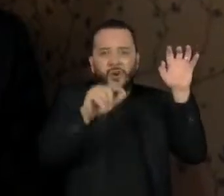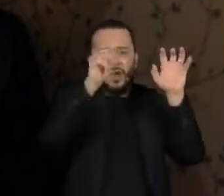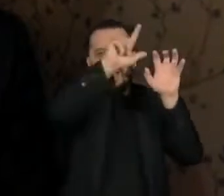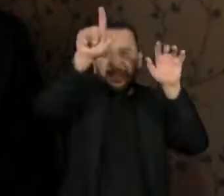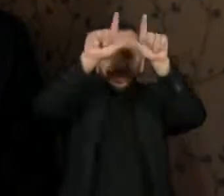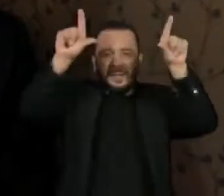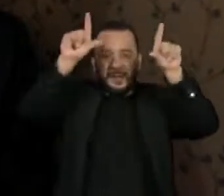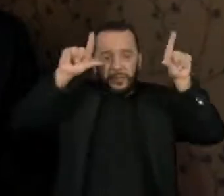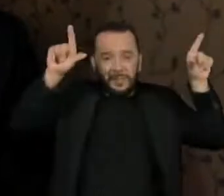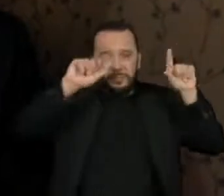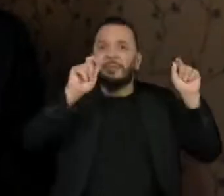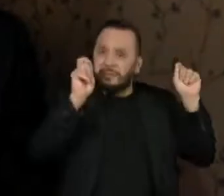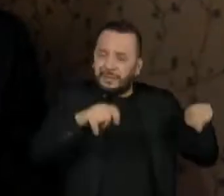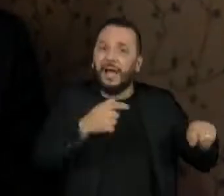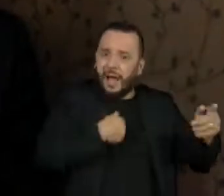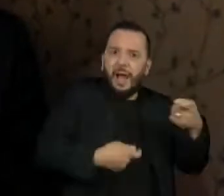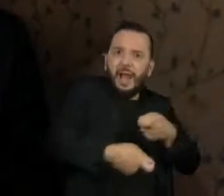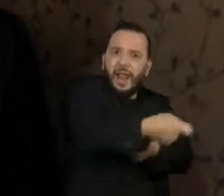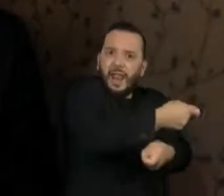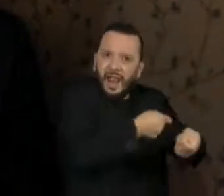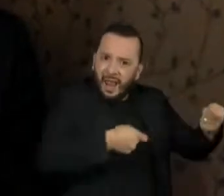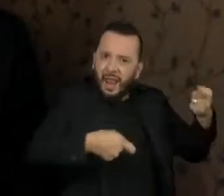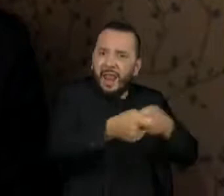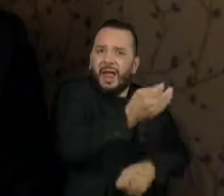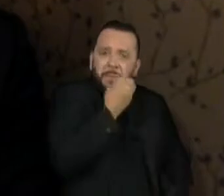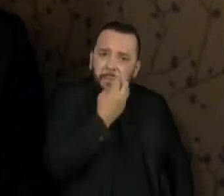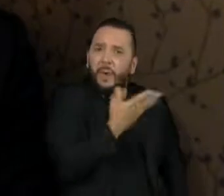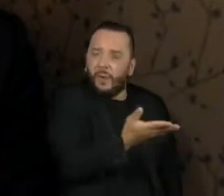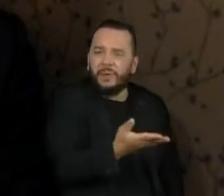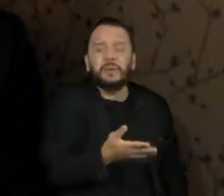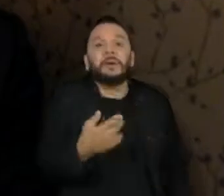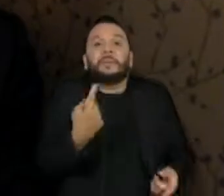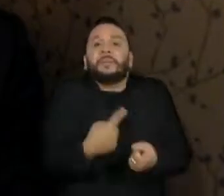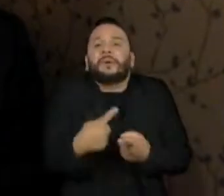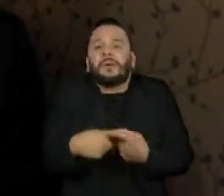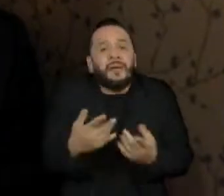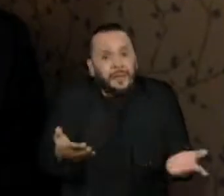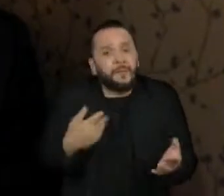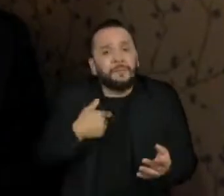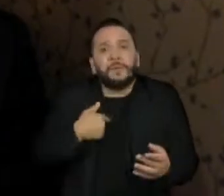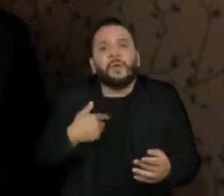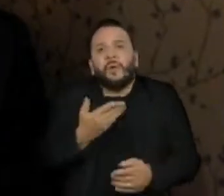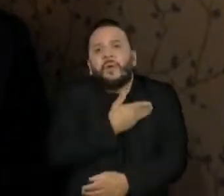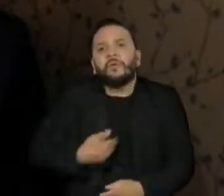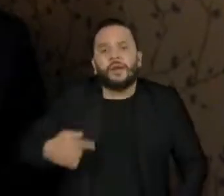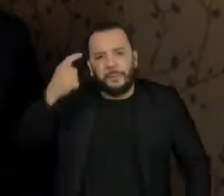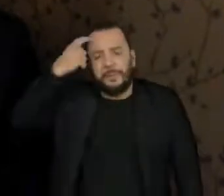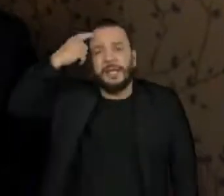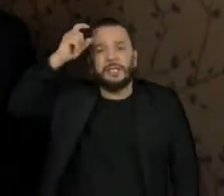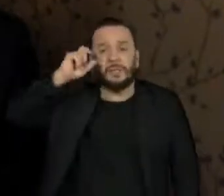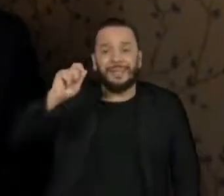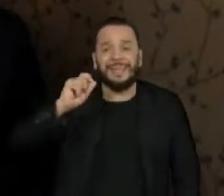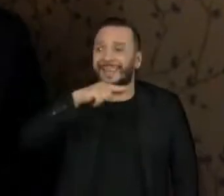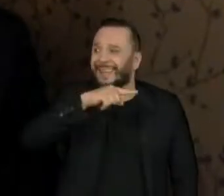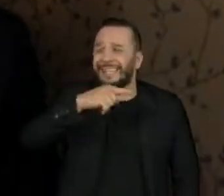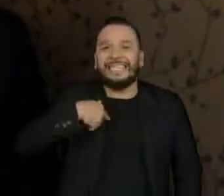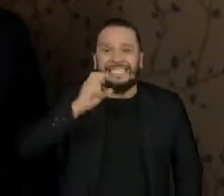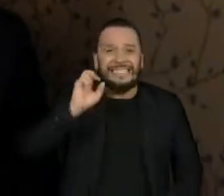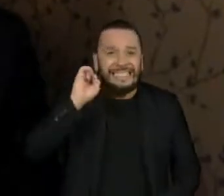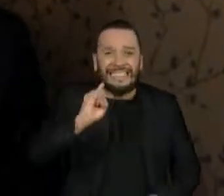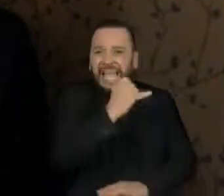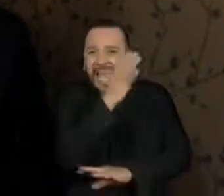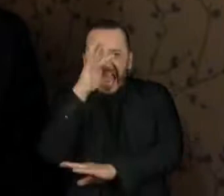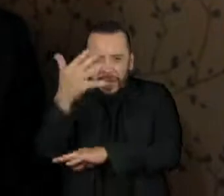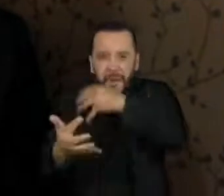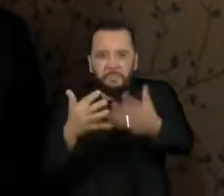utilizada por esse governo de que a floresta só pode gerar riqueza e combater a pobreza de populações tradicionais na Amazônia, se for